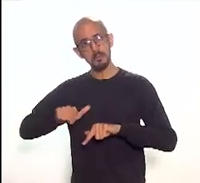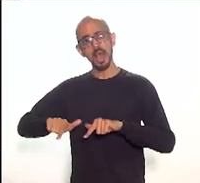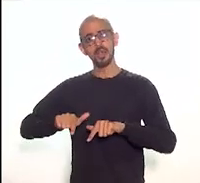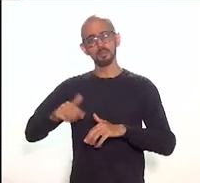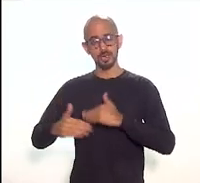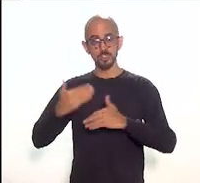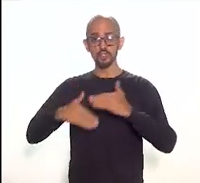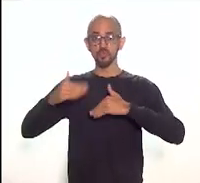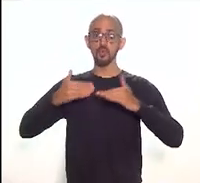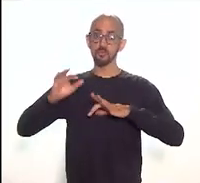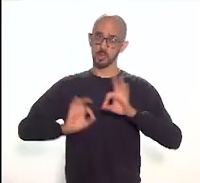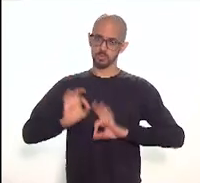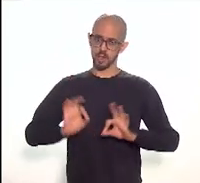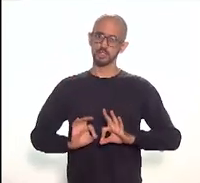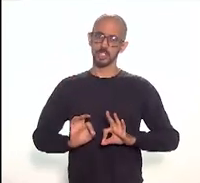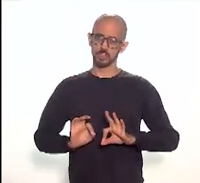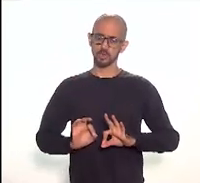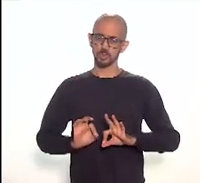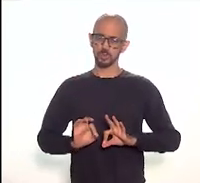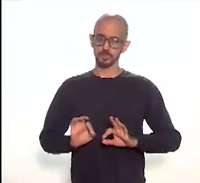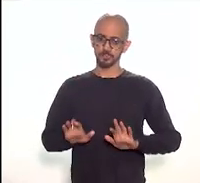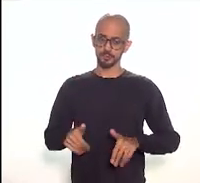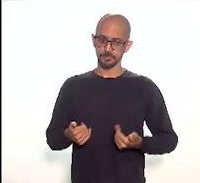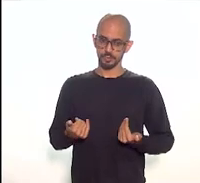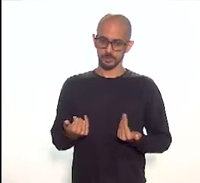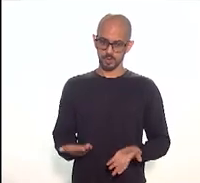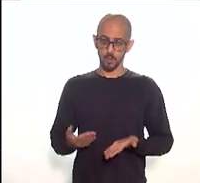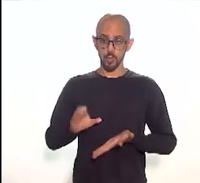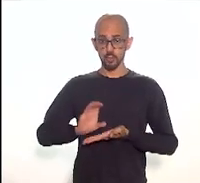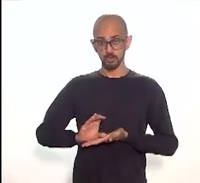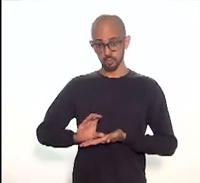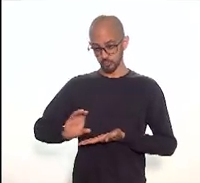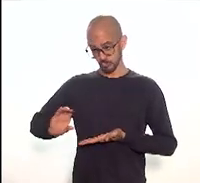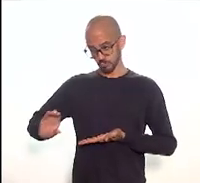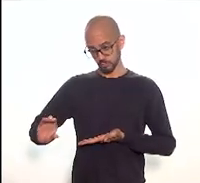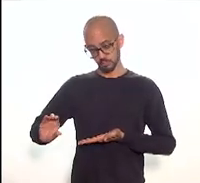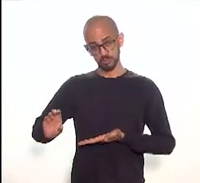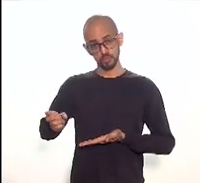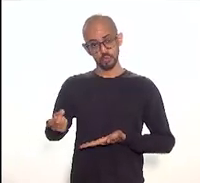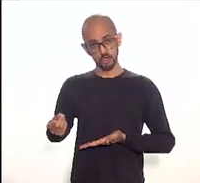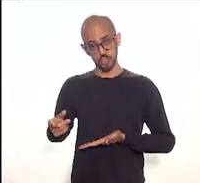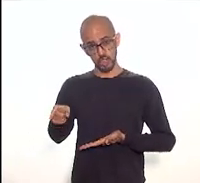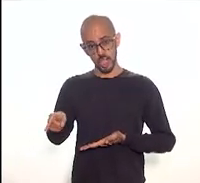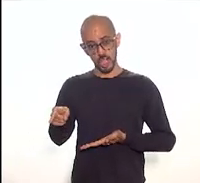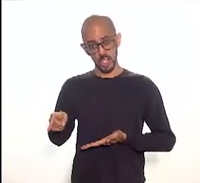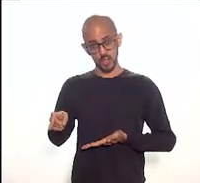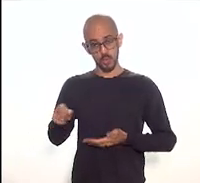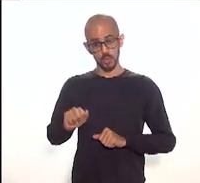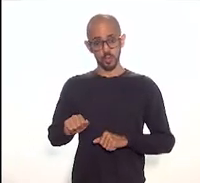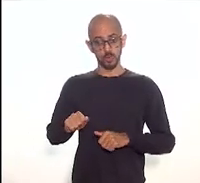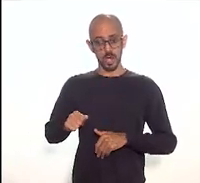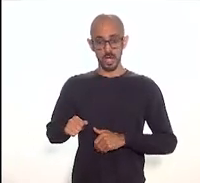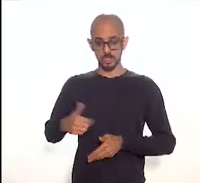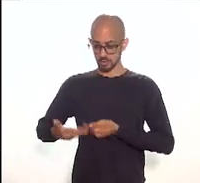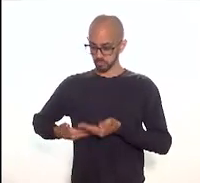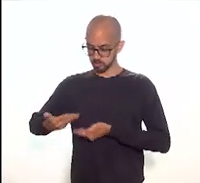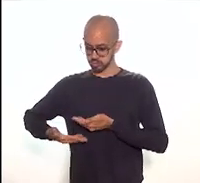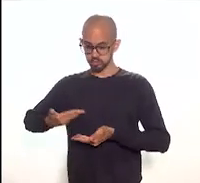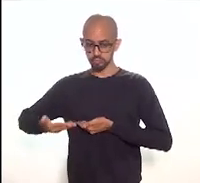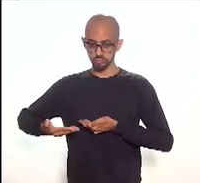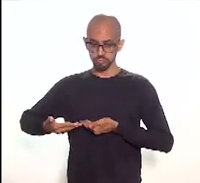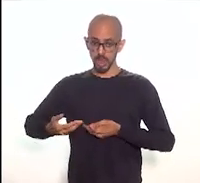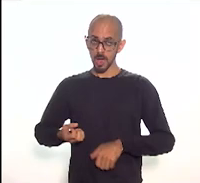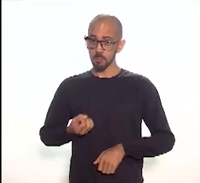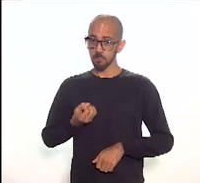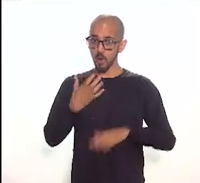projeto. Sob o aspecto financeiro, a metodologia do trabalho colaborativo é muito